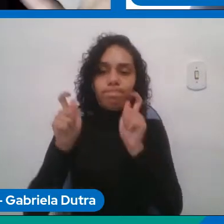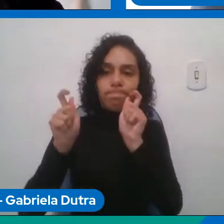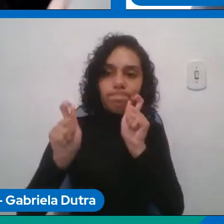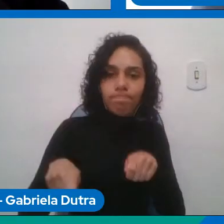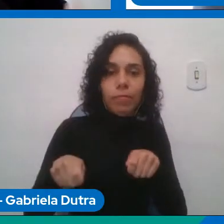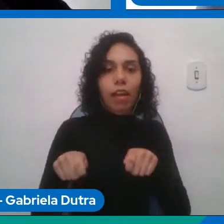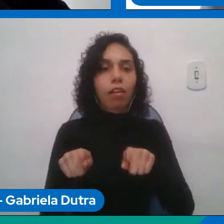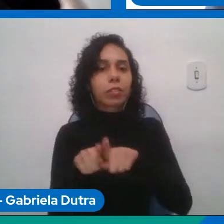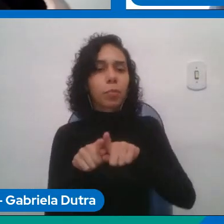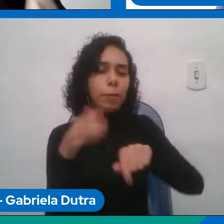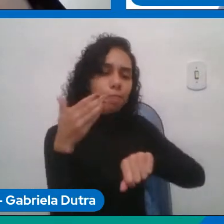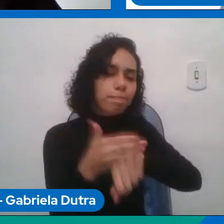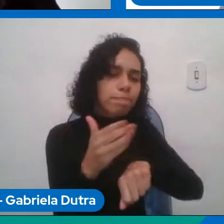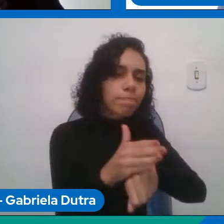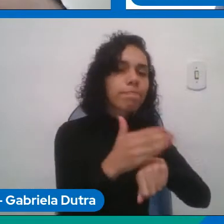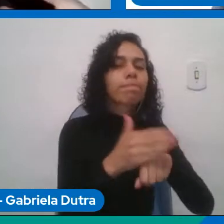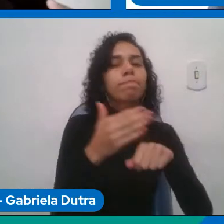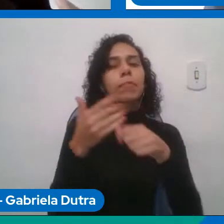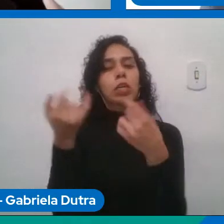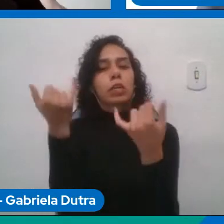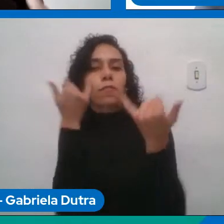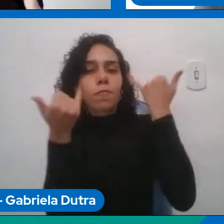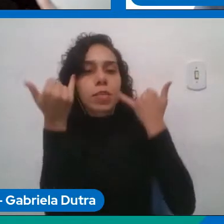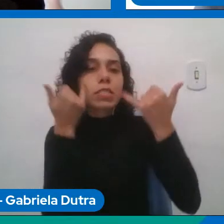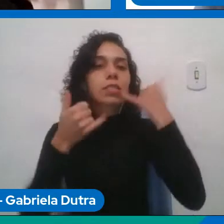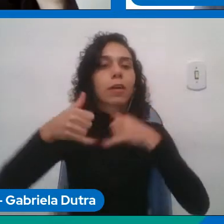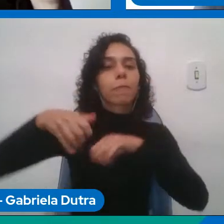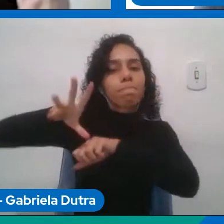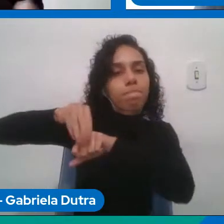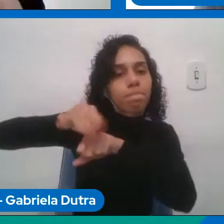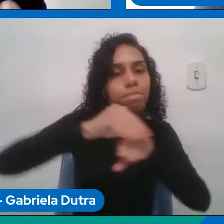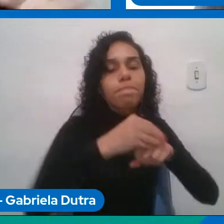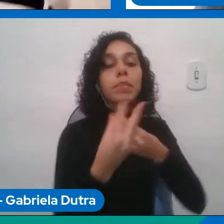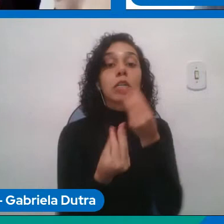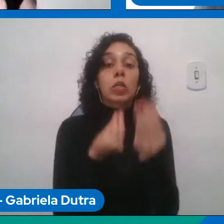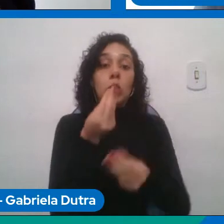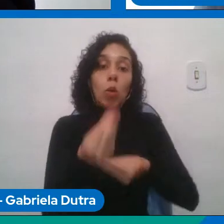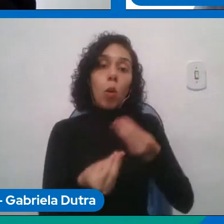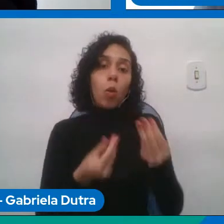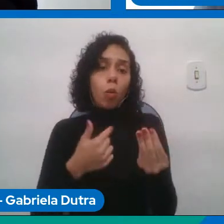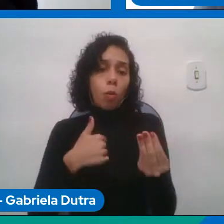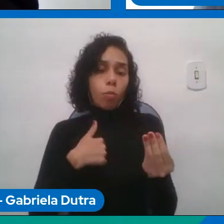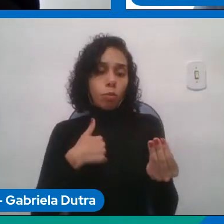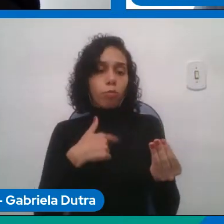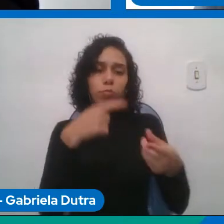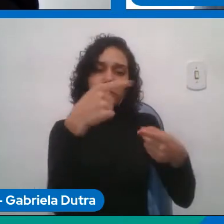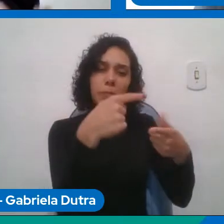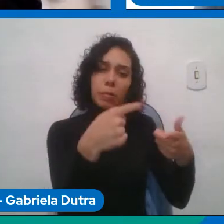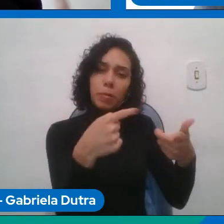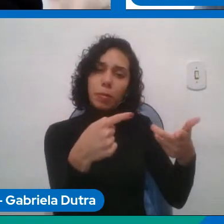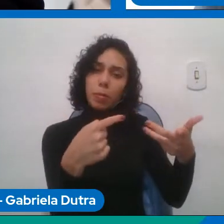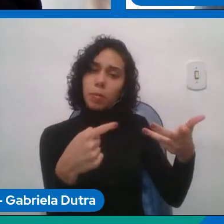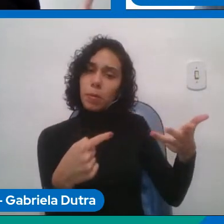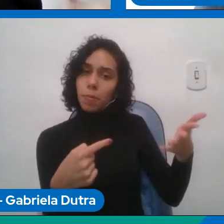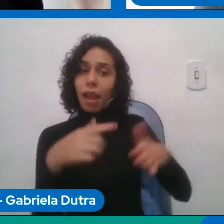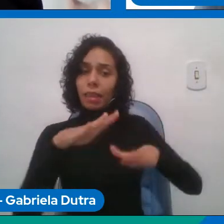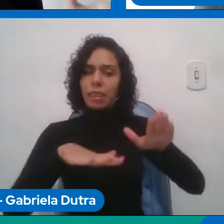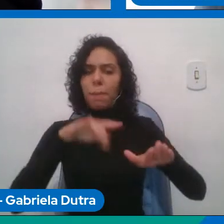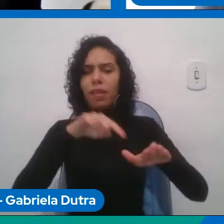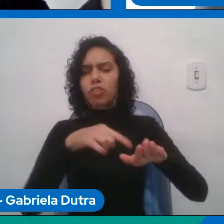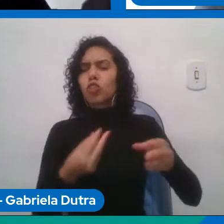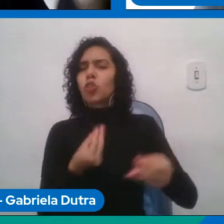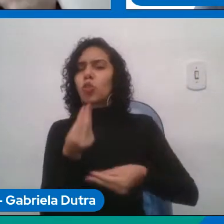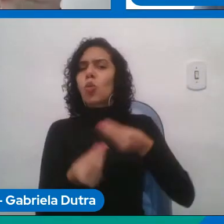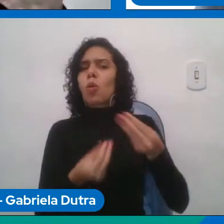ou informação e conhecimento de como lidar com essas questões que vão sempre para o depende nós somos muito bons em